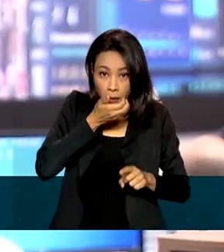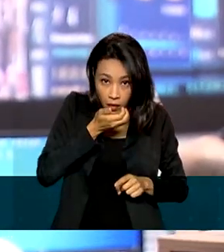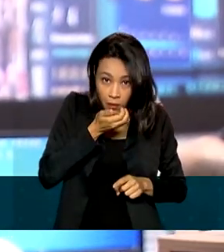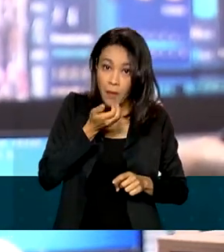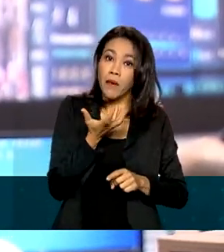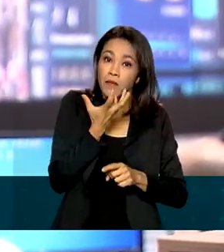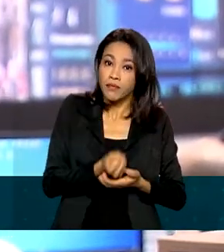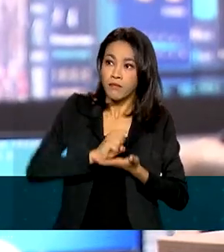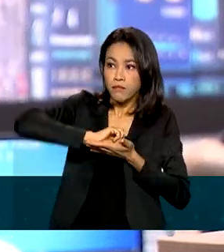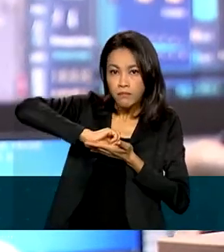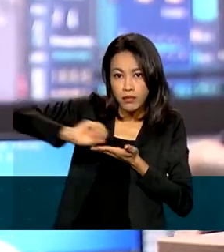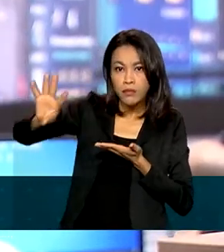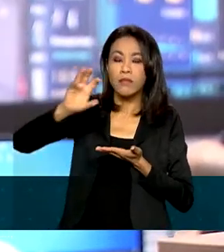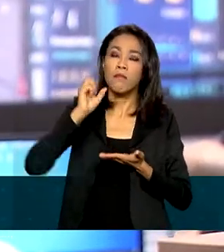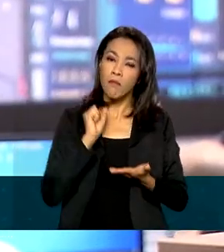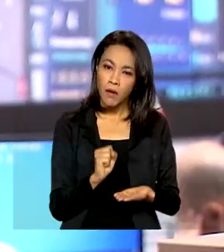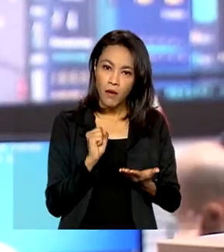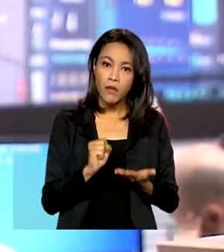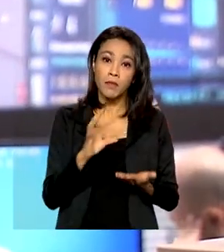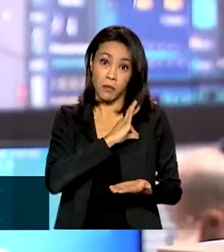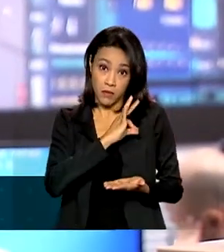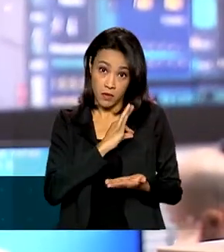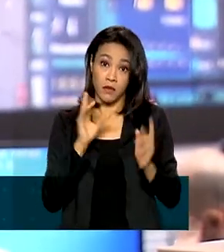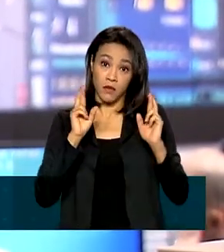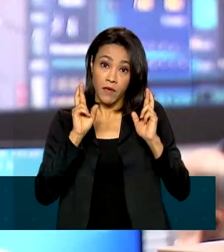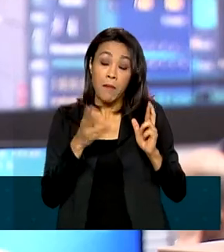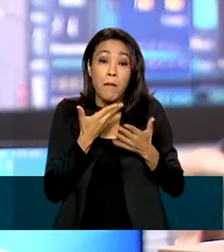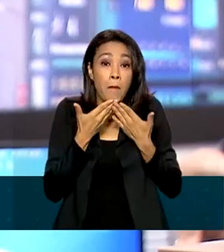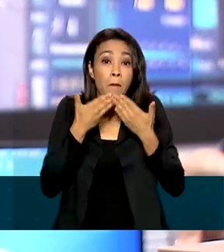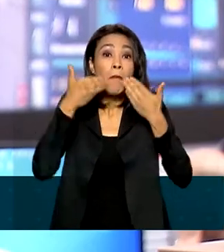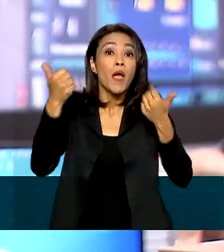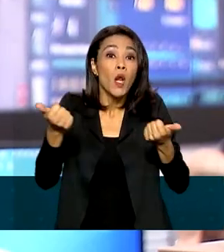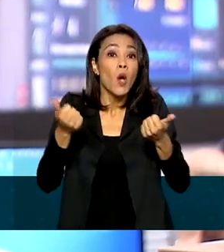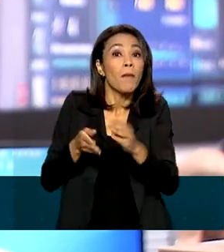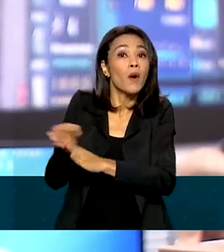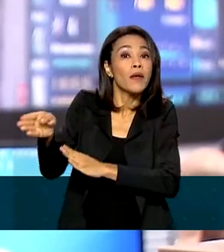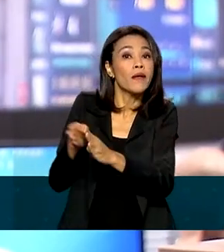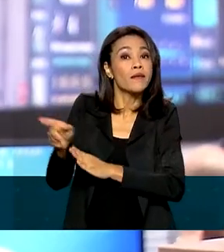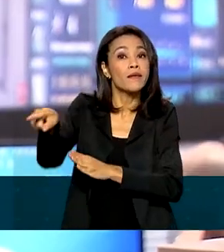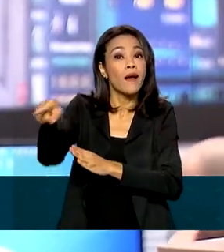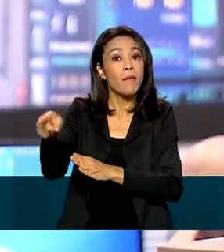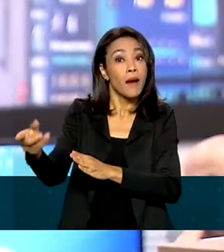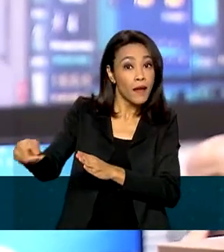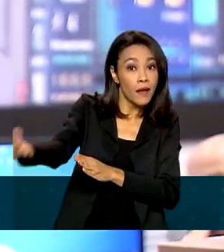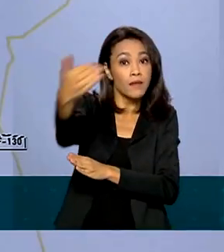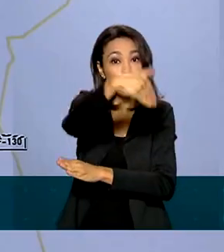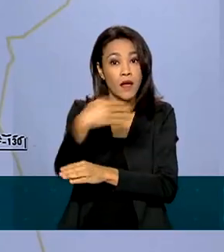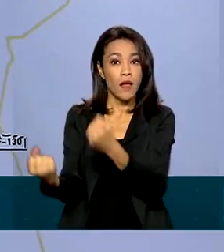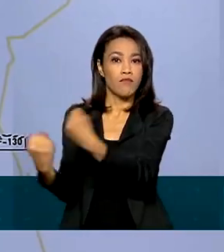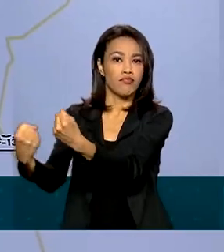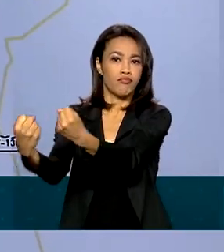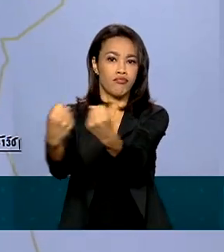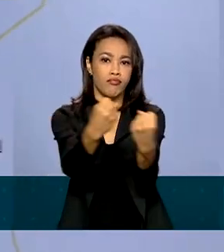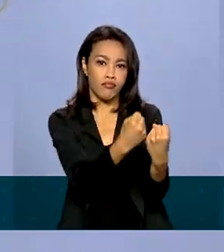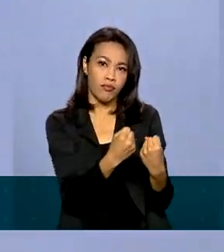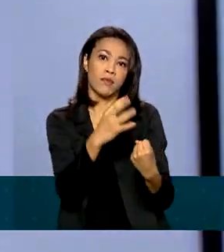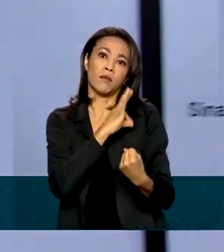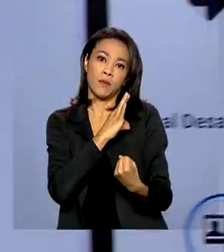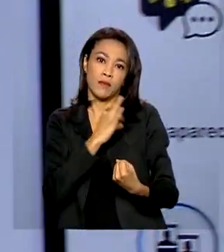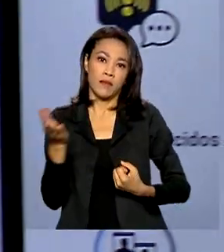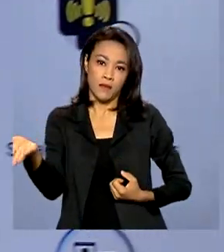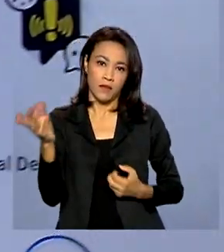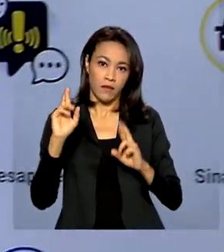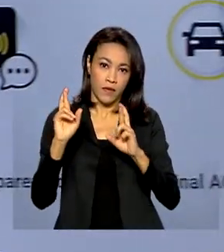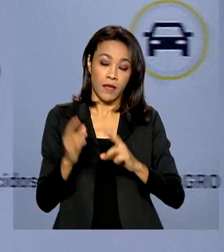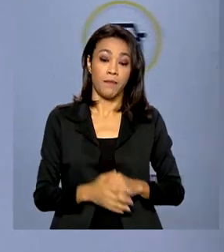gravação de voz e texto, para justamente ficar melhor, para guiar o despacho da viatura, para atendimento da ocorrência. O app PRF